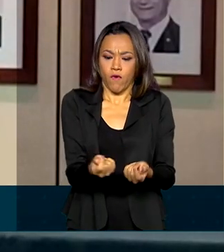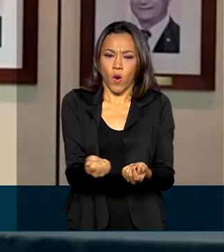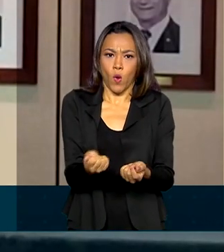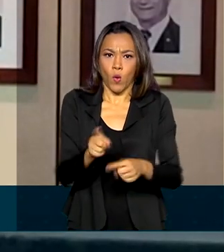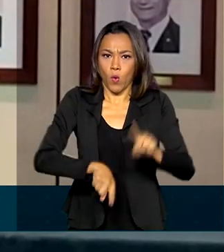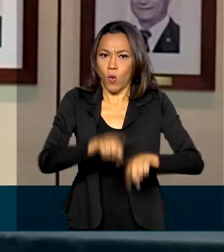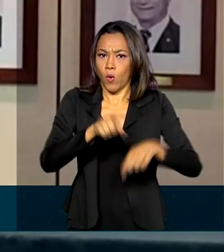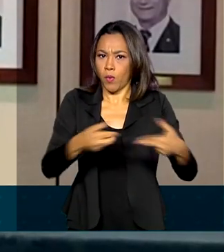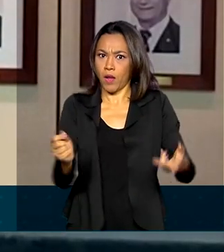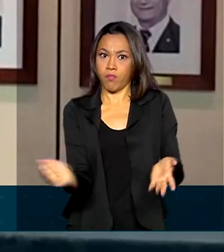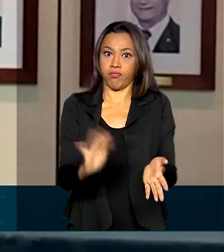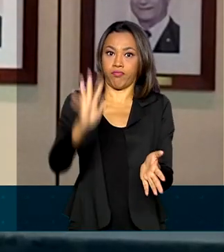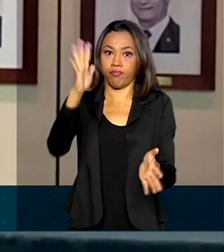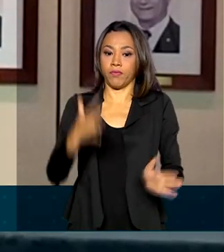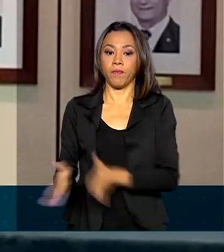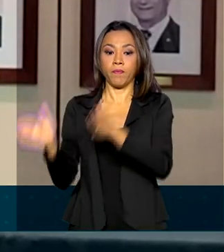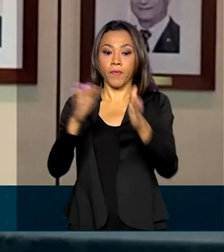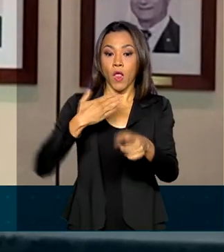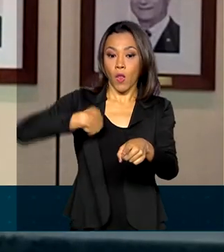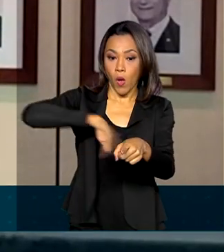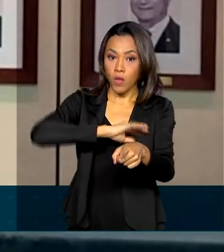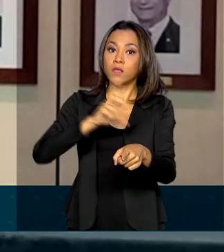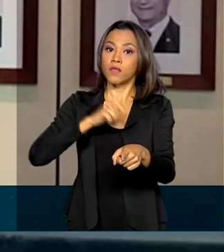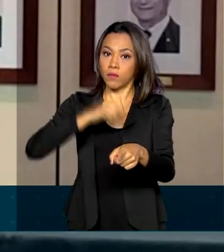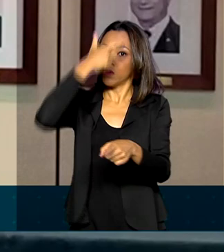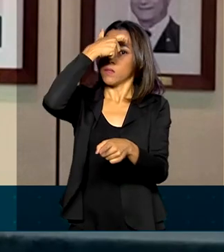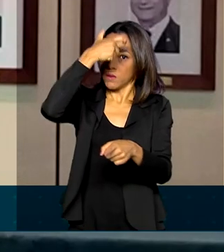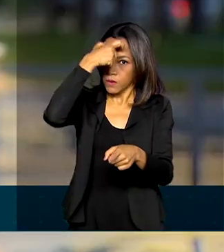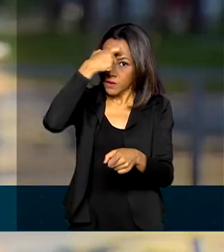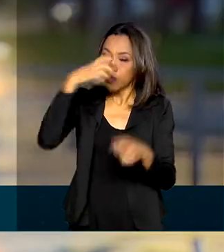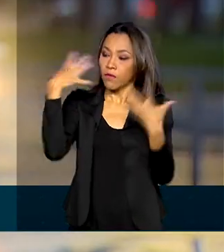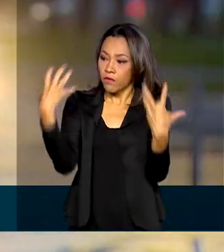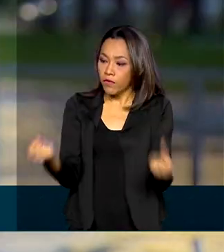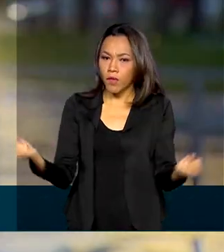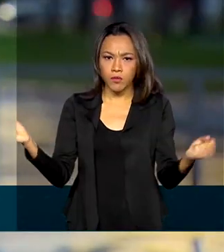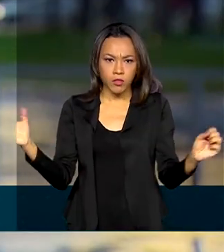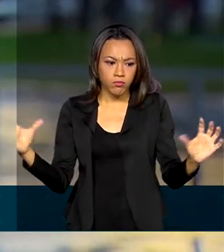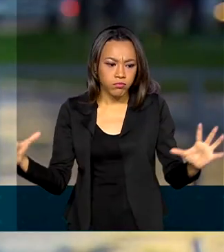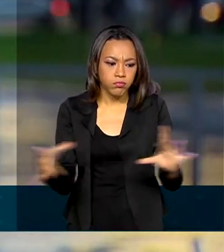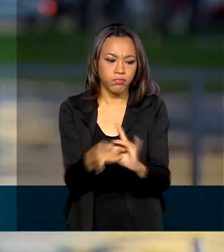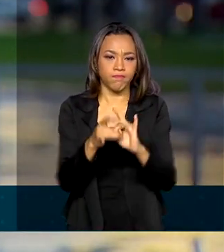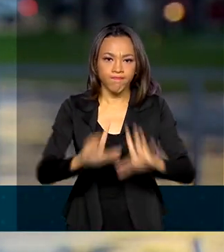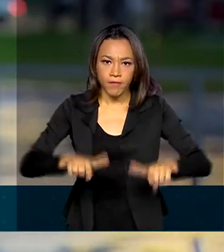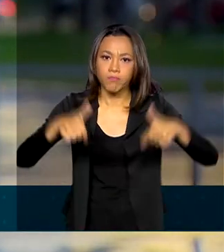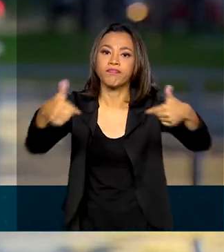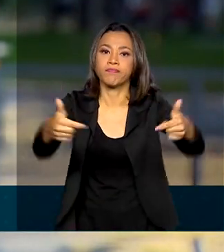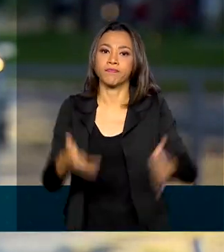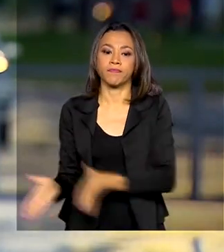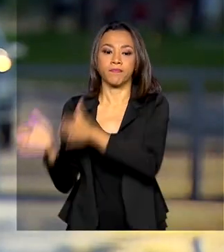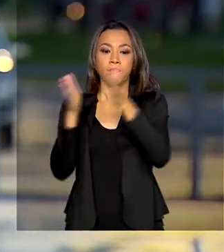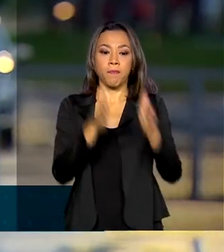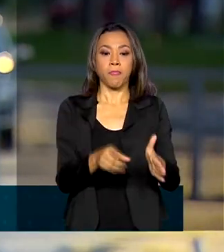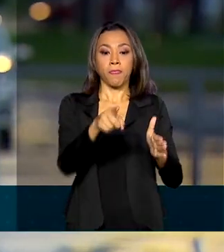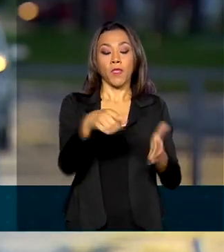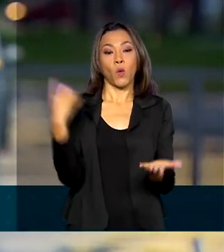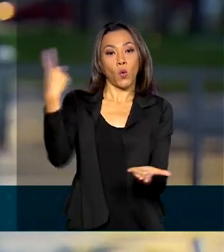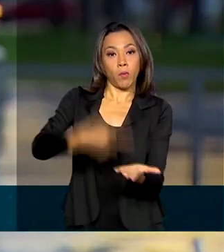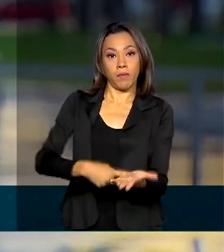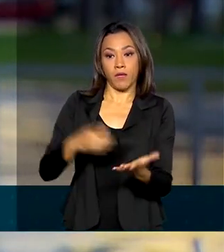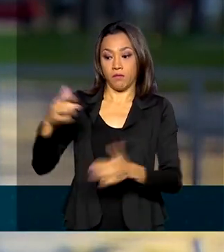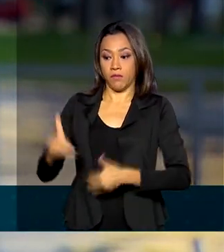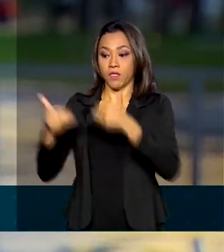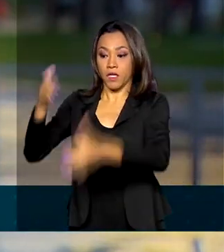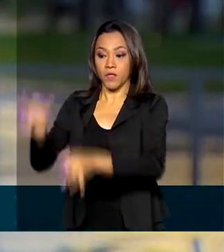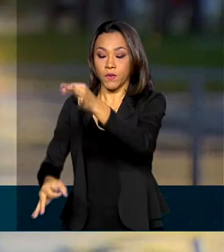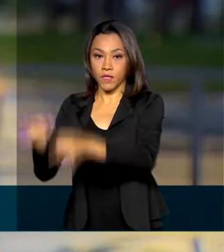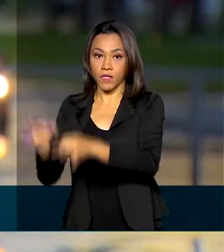temos essa percepção. Nós sabemos que temos que realmente dar as mãos. O acordo firmado entre o Ministério da Justiça e Segurança Pública